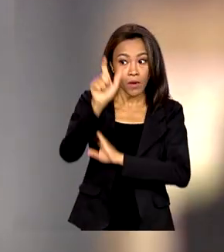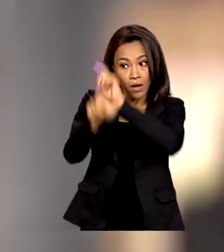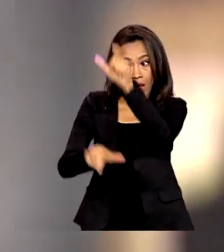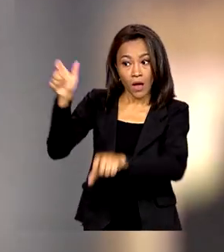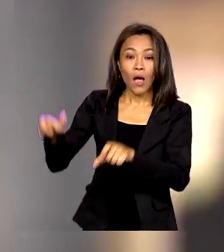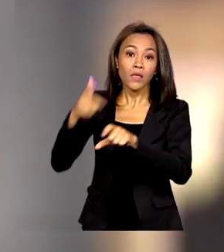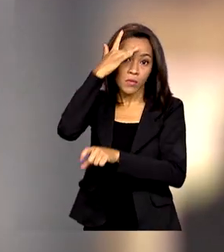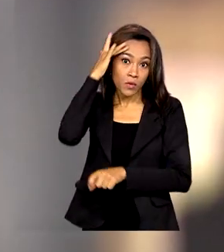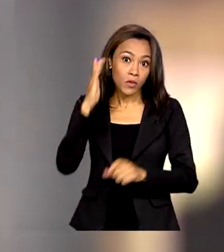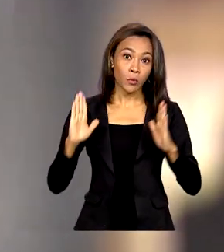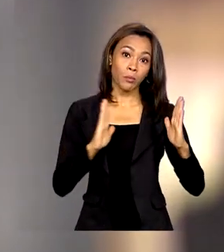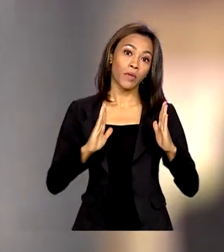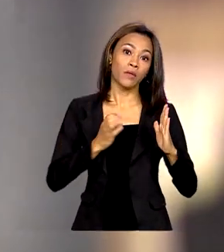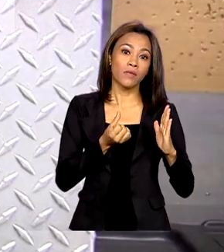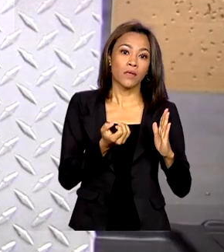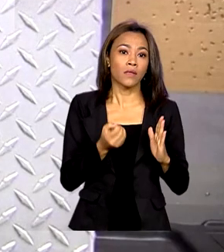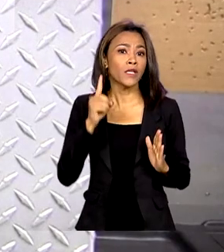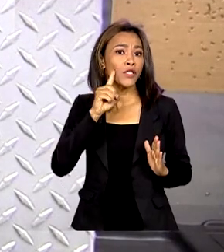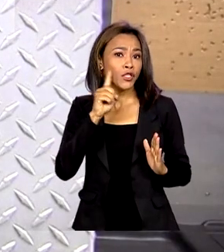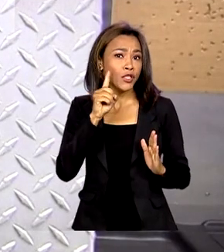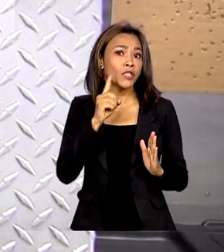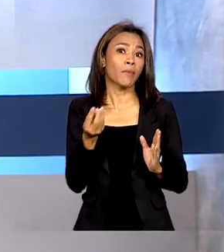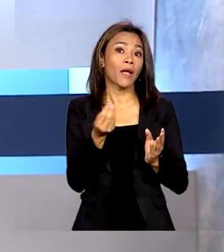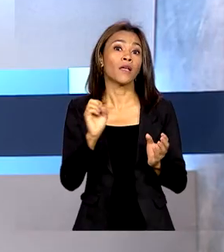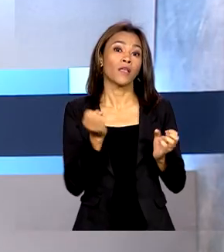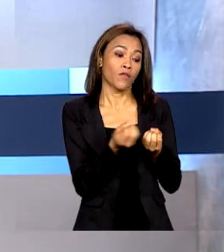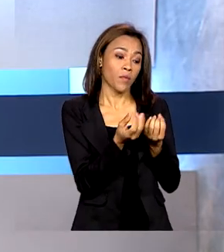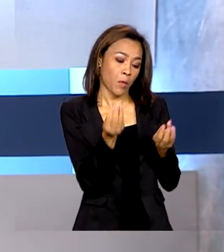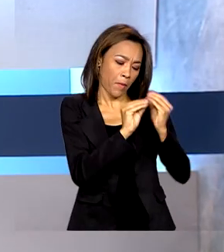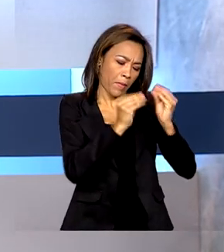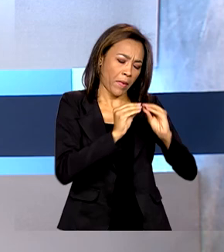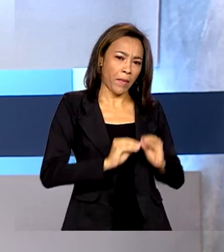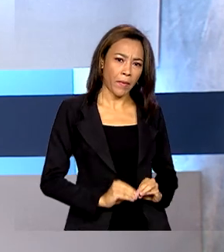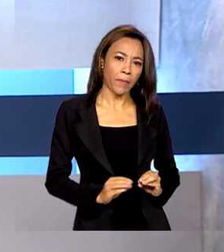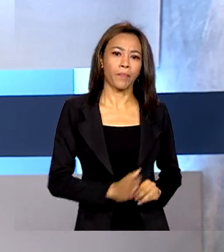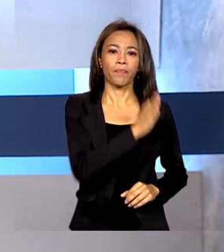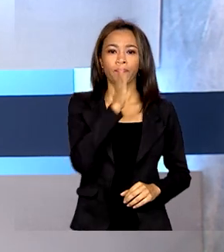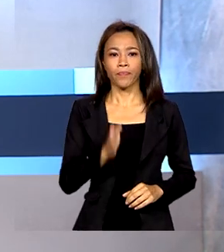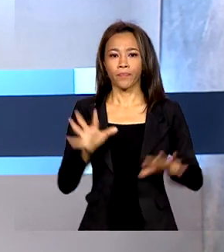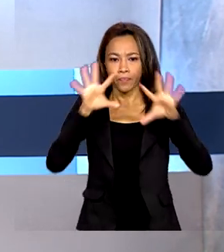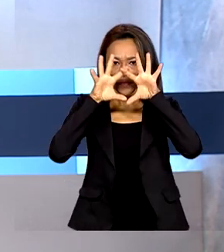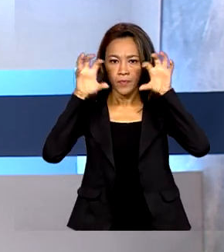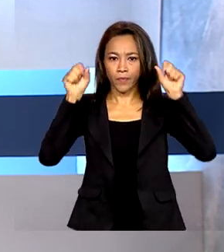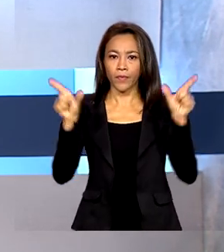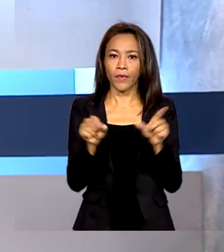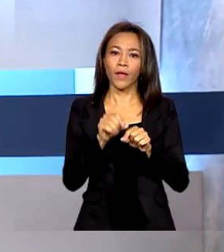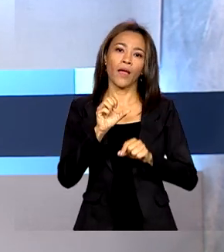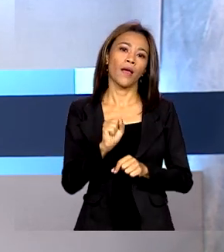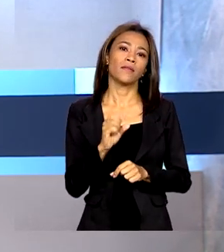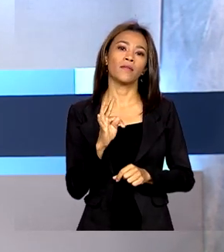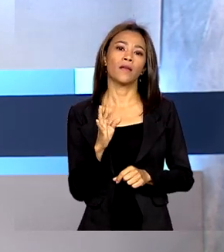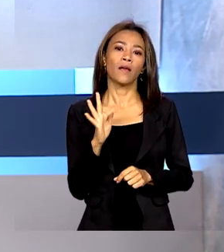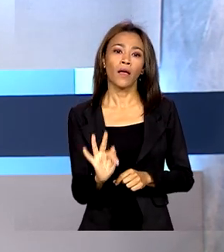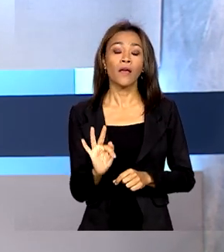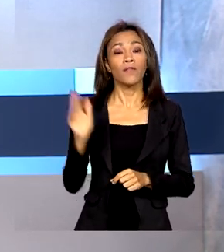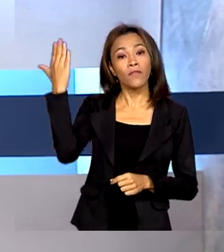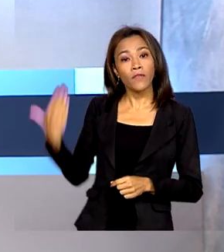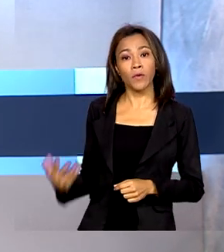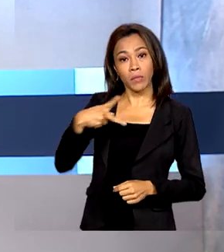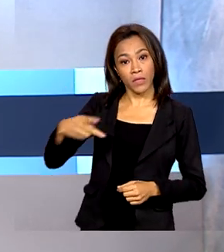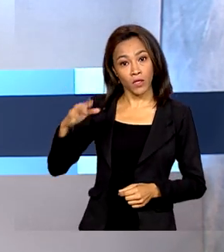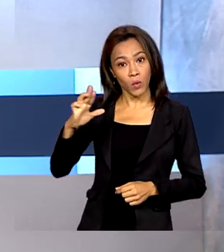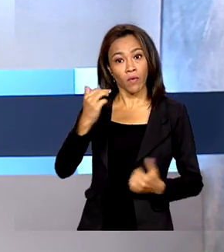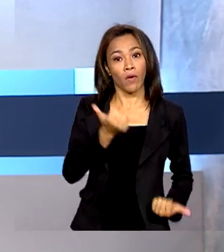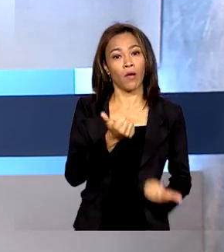60 dias para atualizar os dados. No Supremo Tribunal Federal, o presidente Lula reforça a defesa da